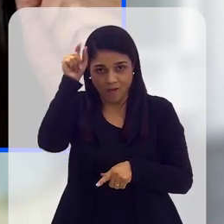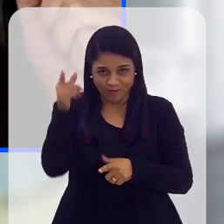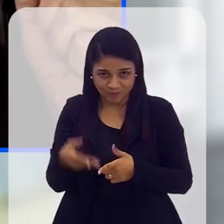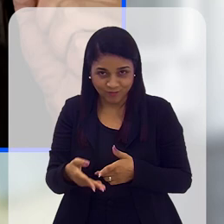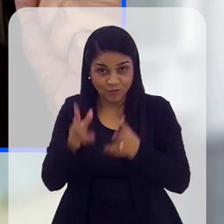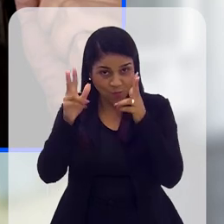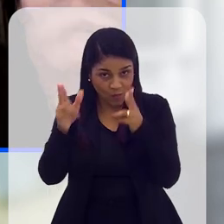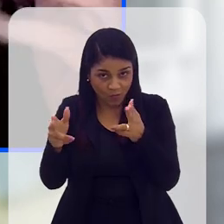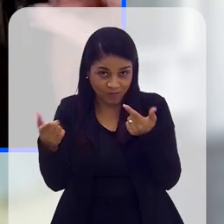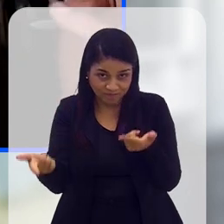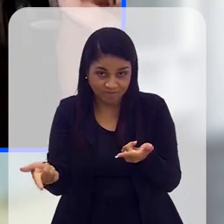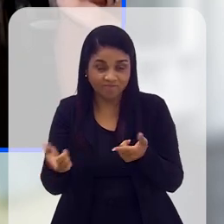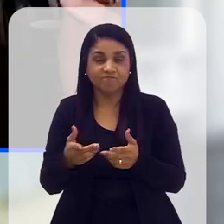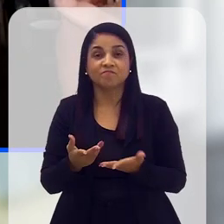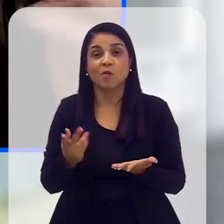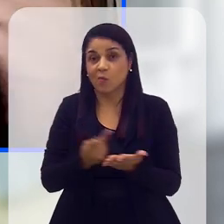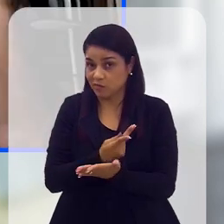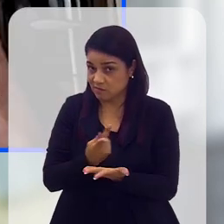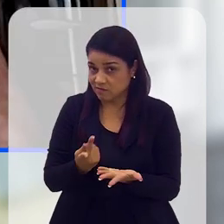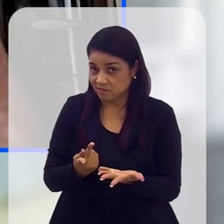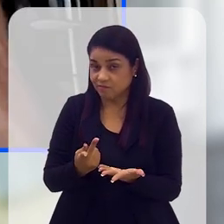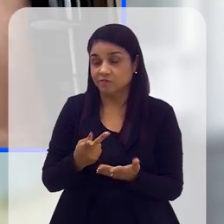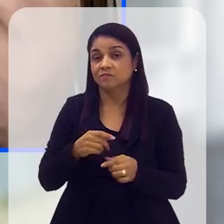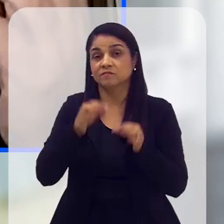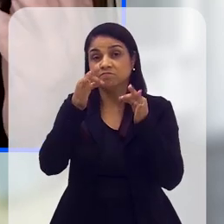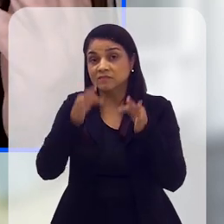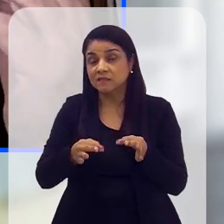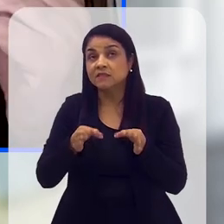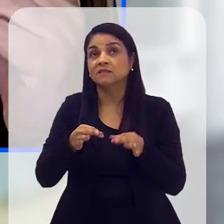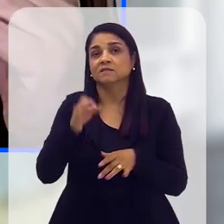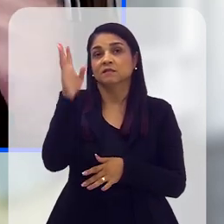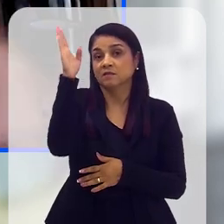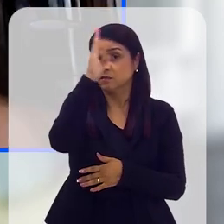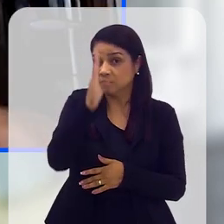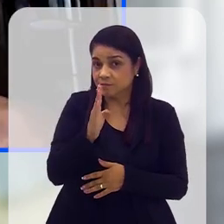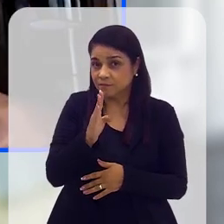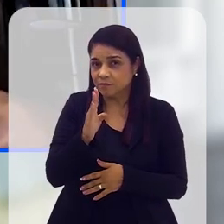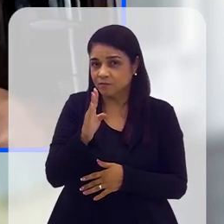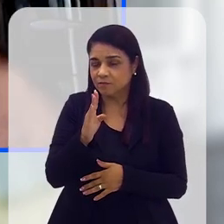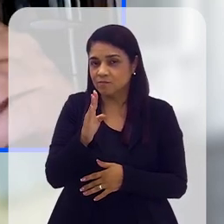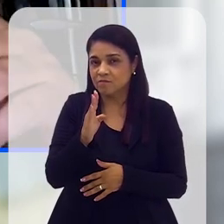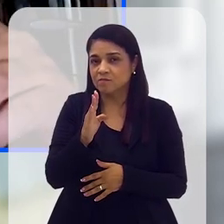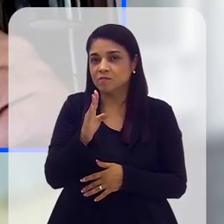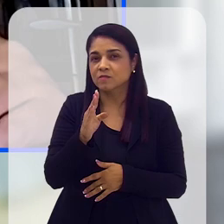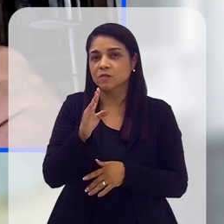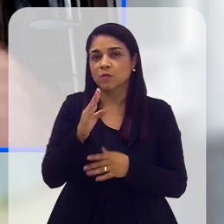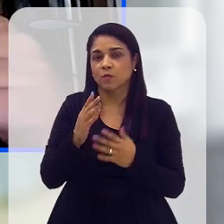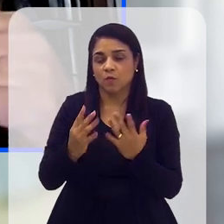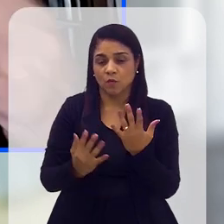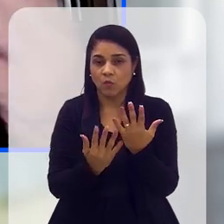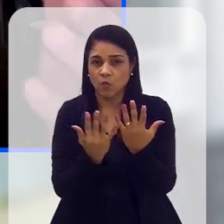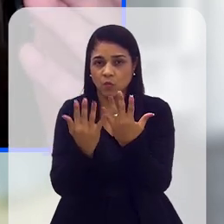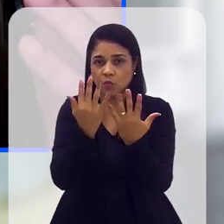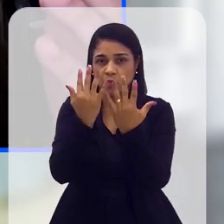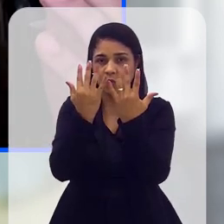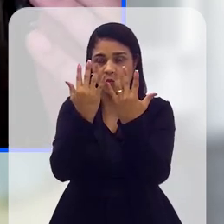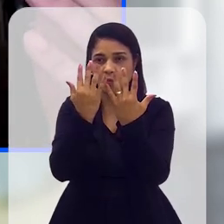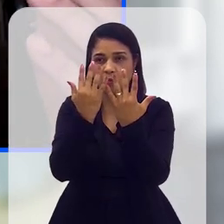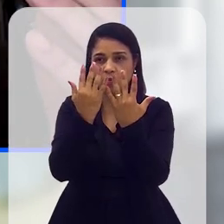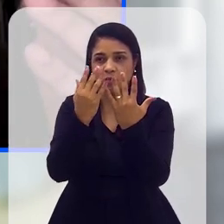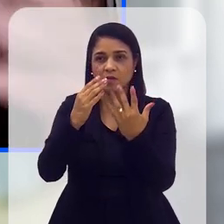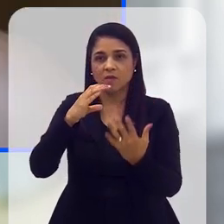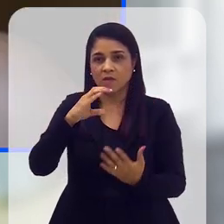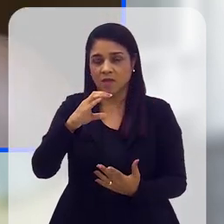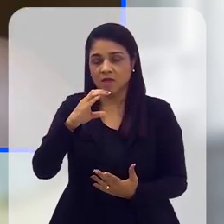Manaus. O importante que a gente tenha presente o fato é que, no caso do Brasil, o grande emissor de